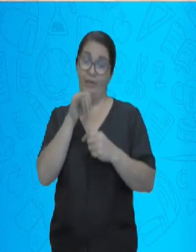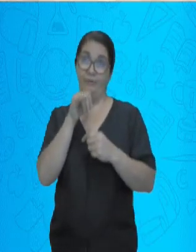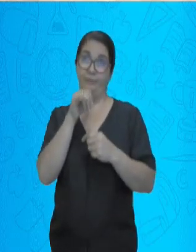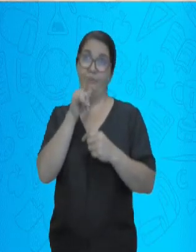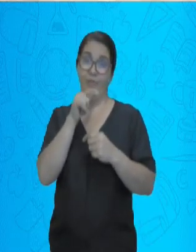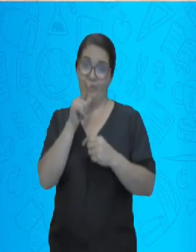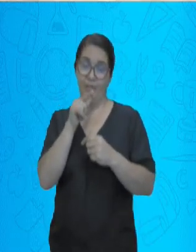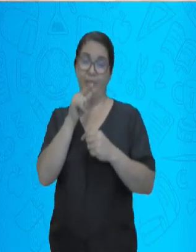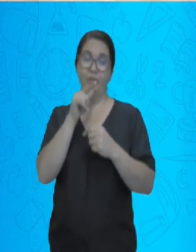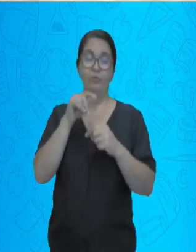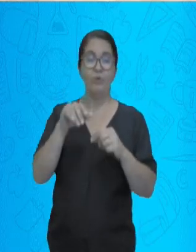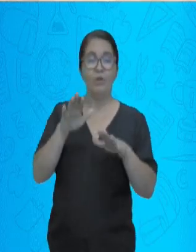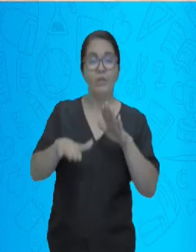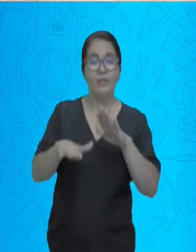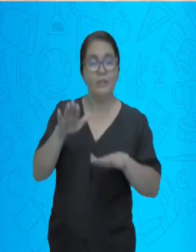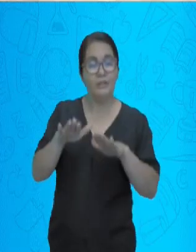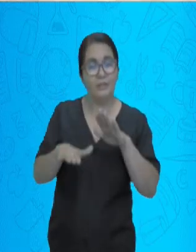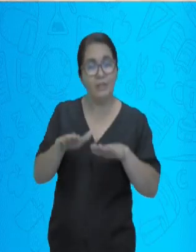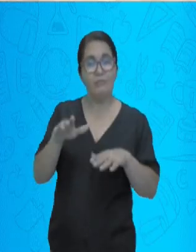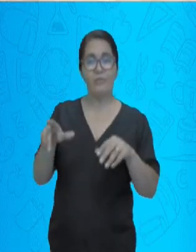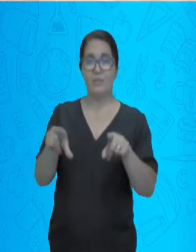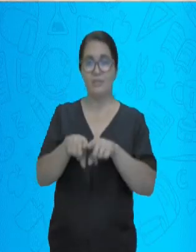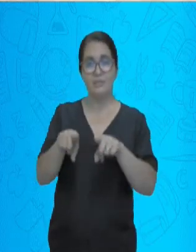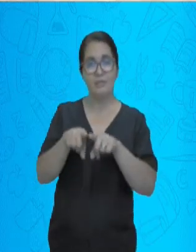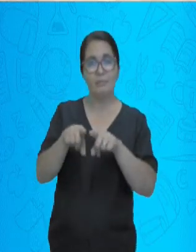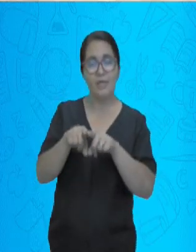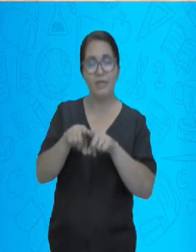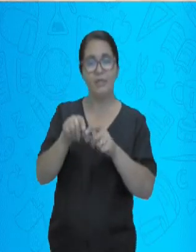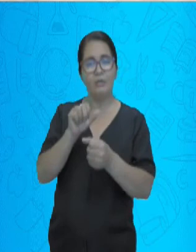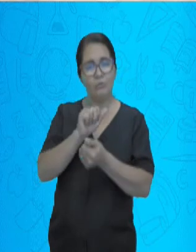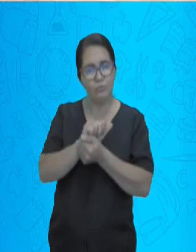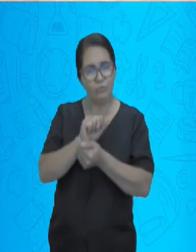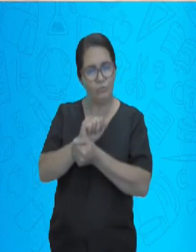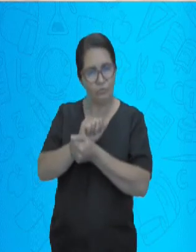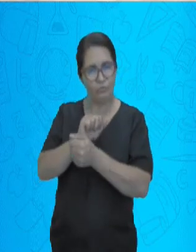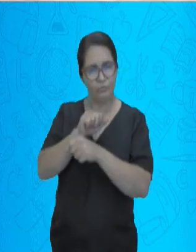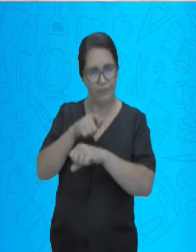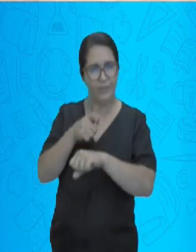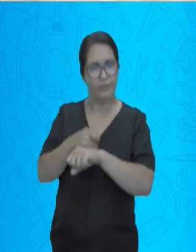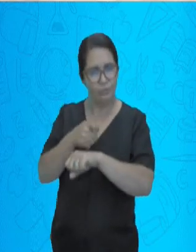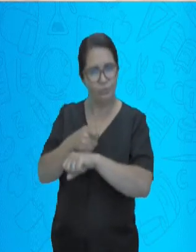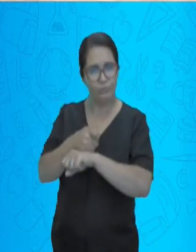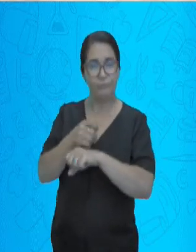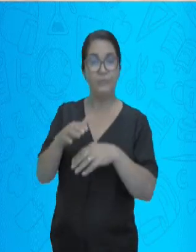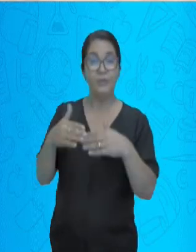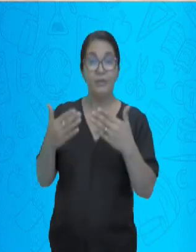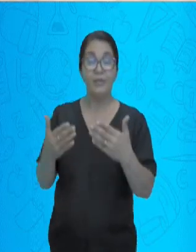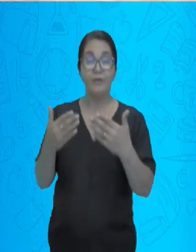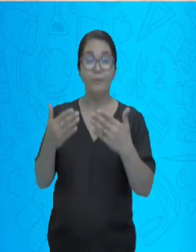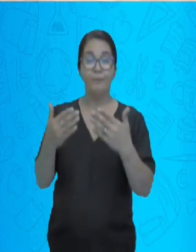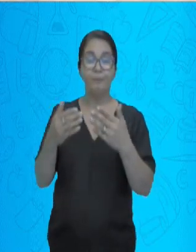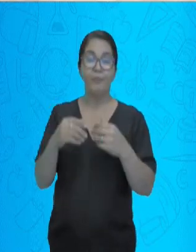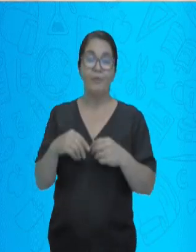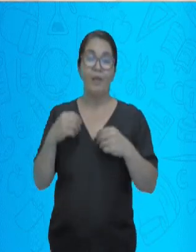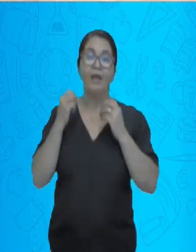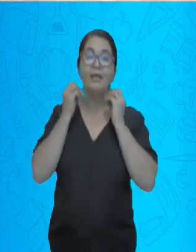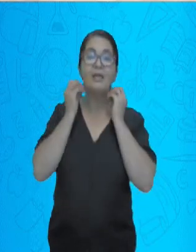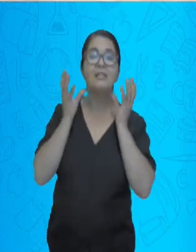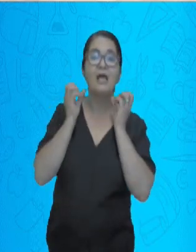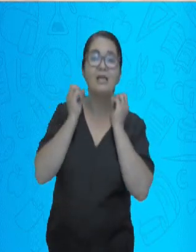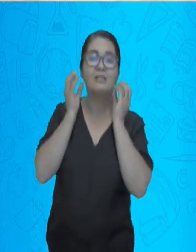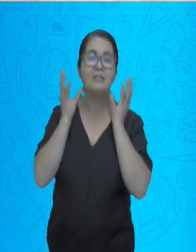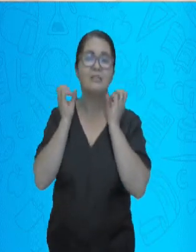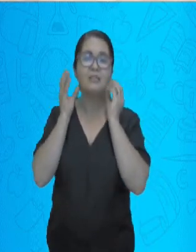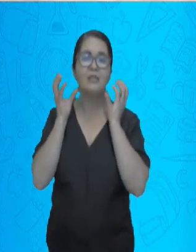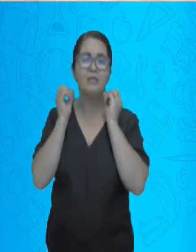anteriormente. Logo que o alimento entra na nossa boca, as nossas glândulas salivares, que são glândulas